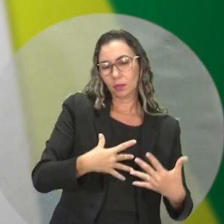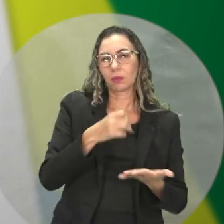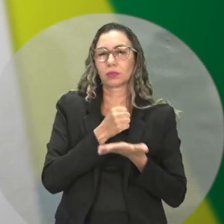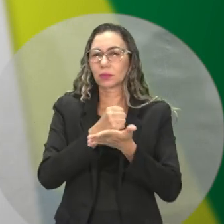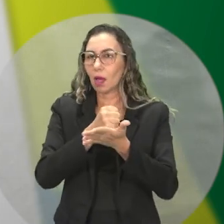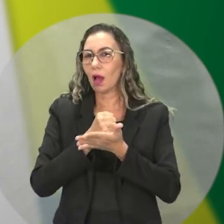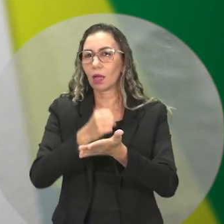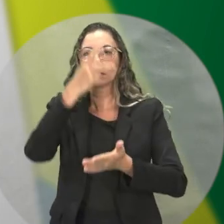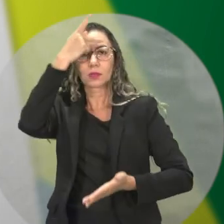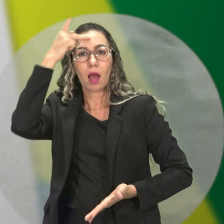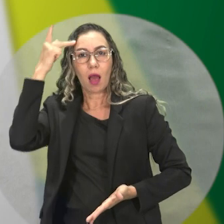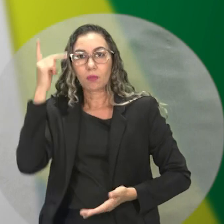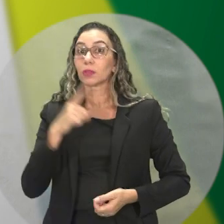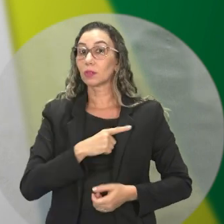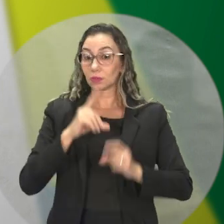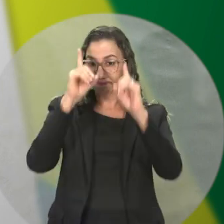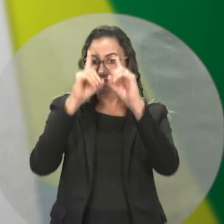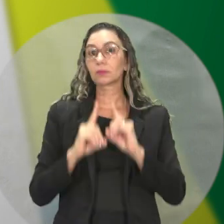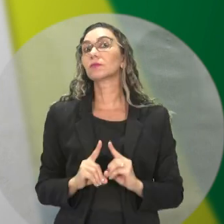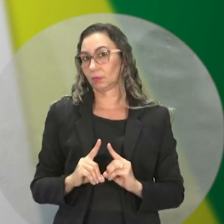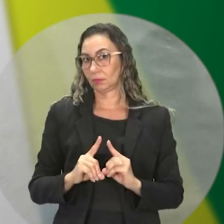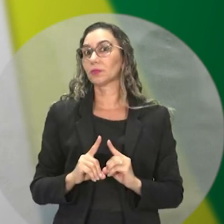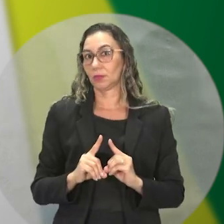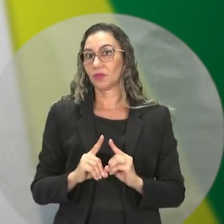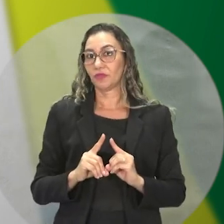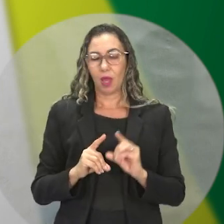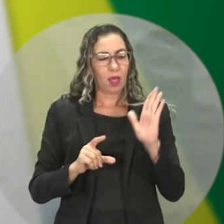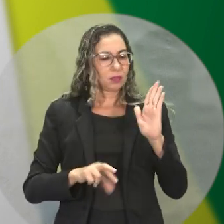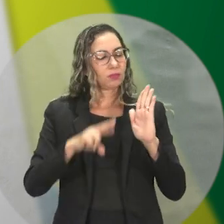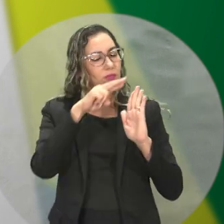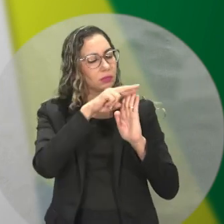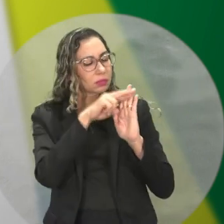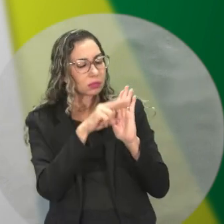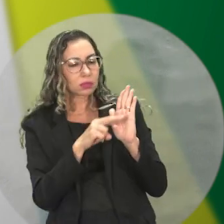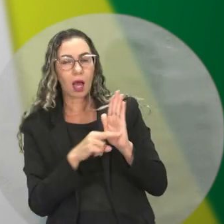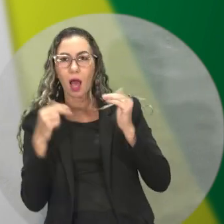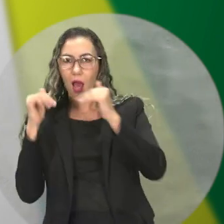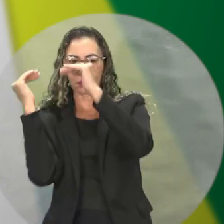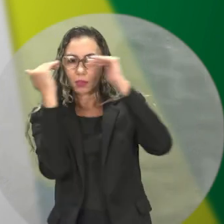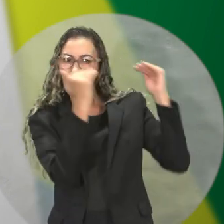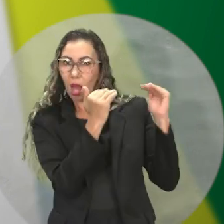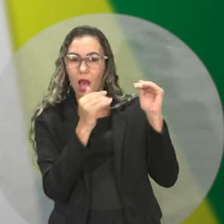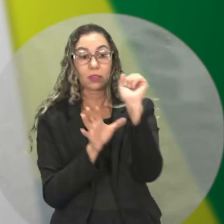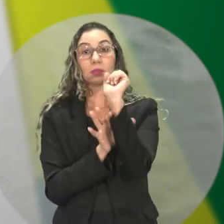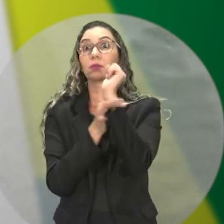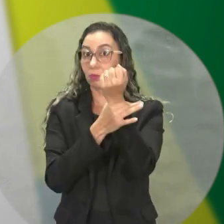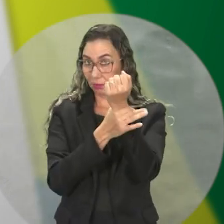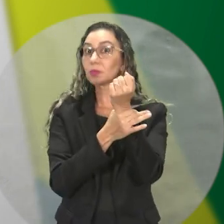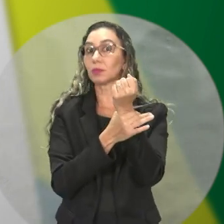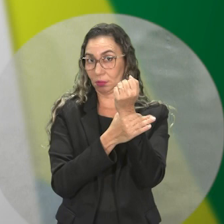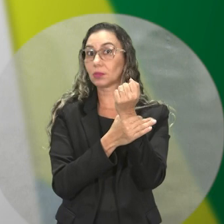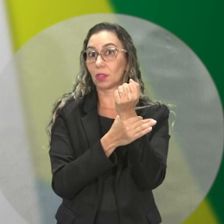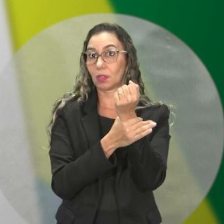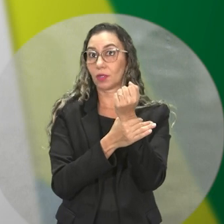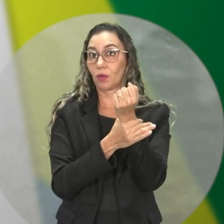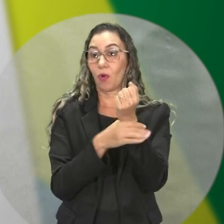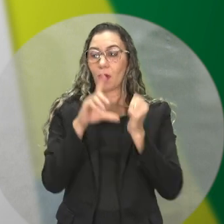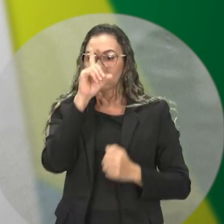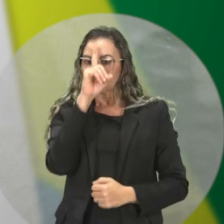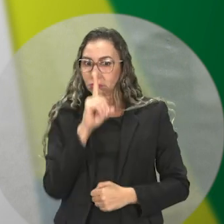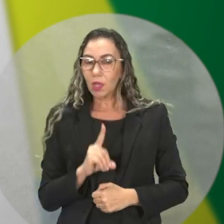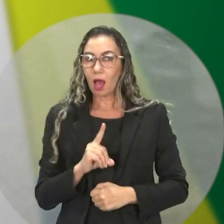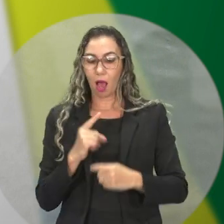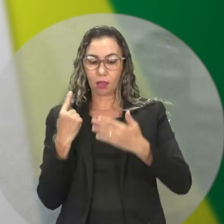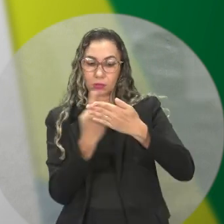pessoas portadoras de deficiência. Estabelece normas gerais que asseguram o pleno exercício dos direitos